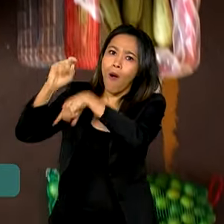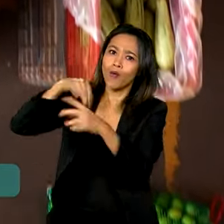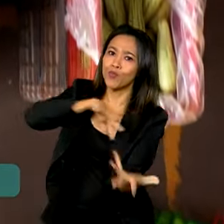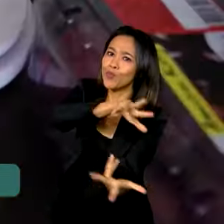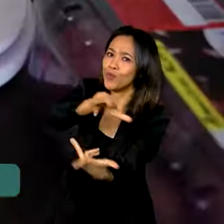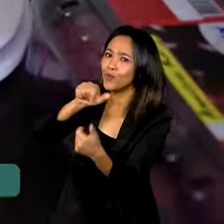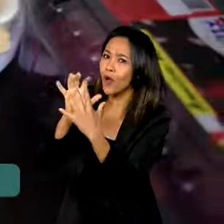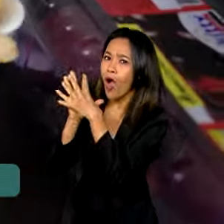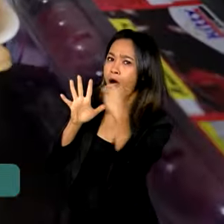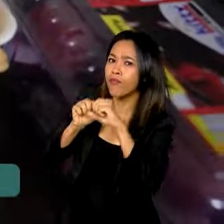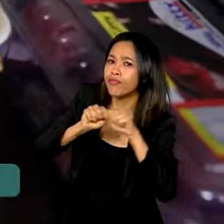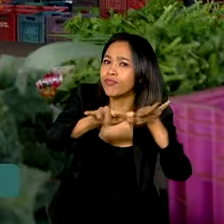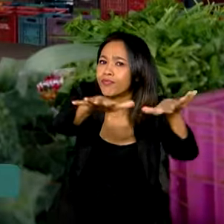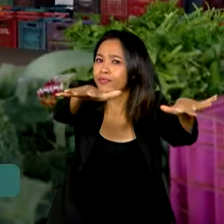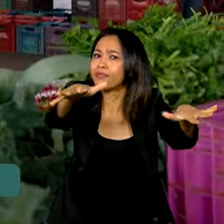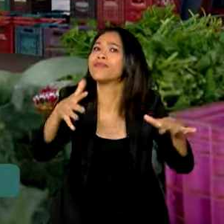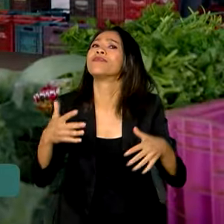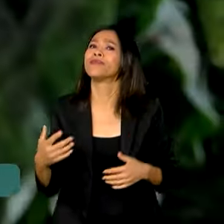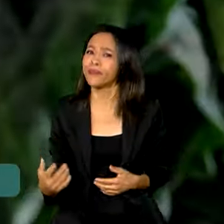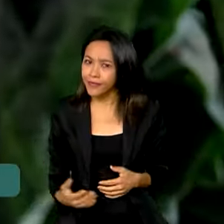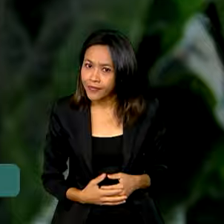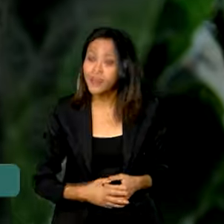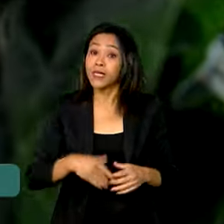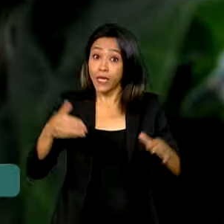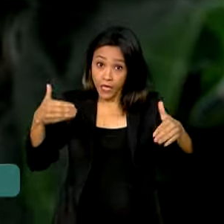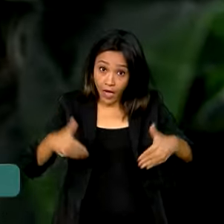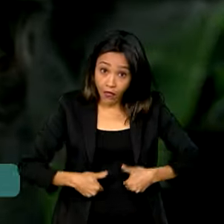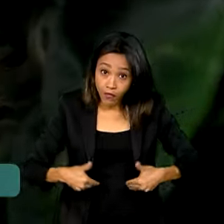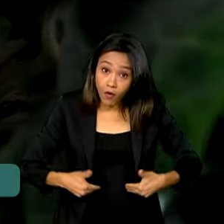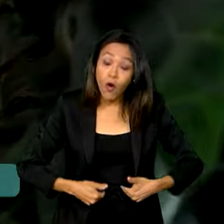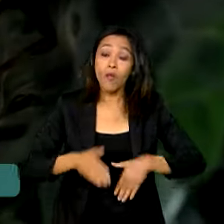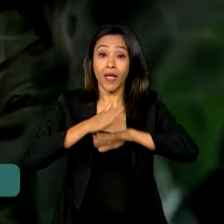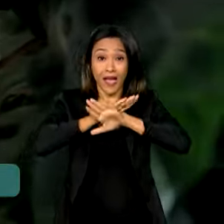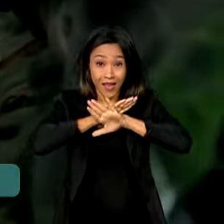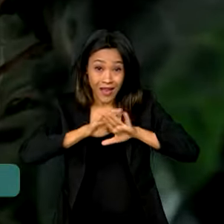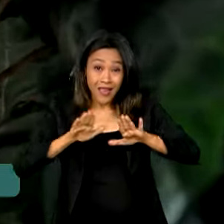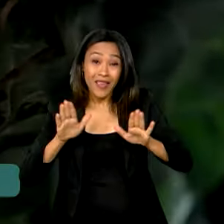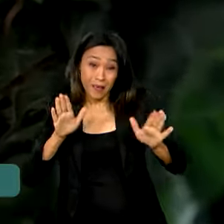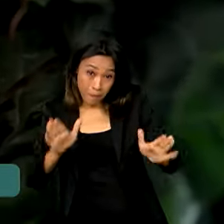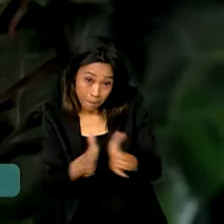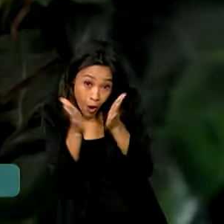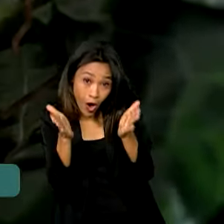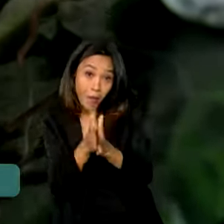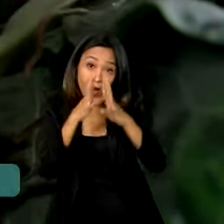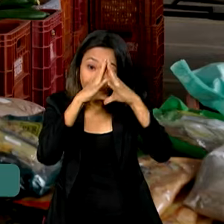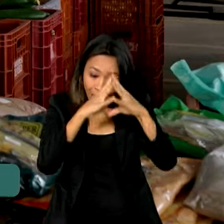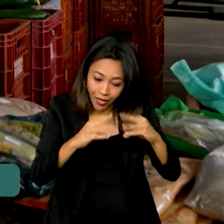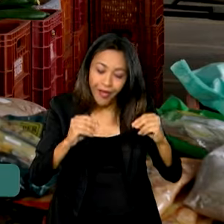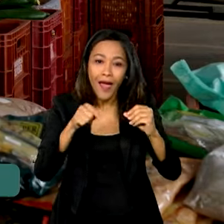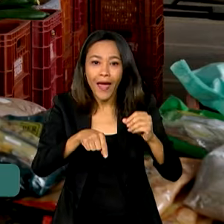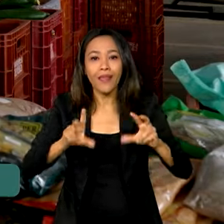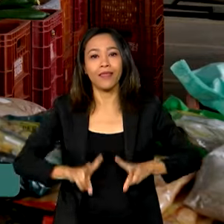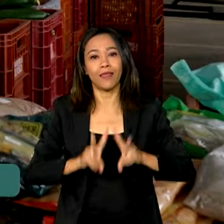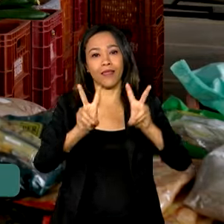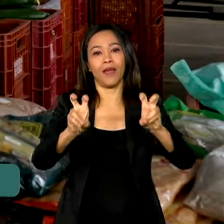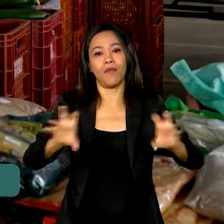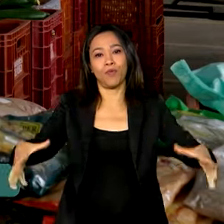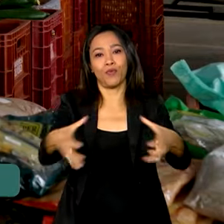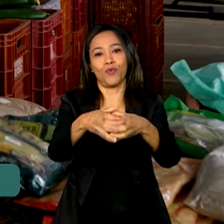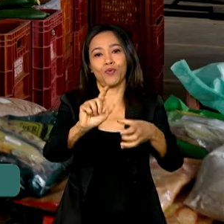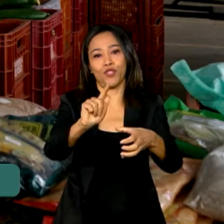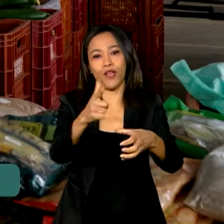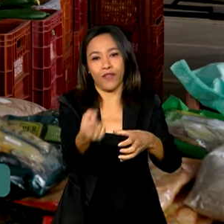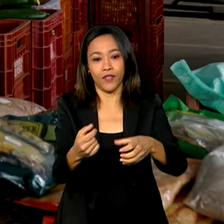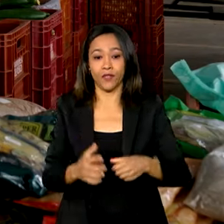do mundo vão sendo compartilhadas e o combate à fome e à pobreza vira prioridade na agenda global. Afinal,